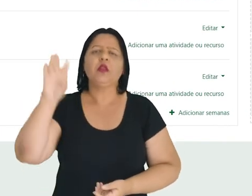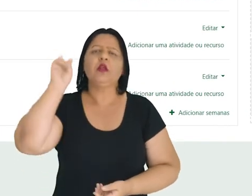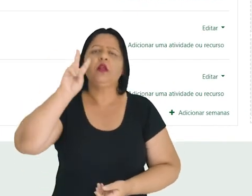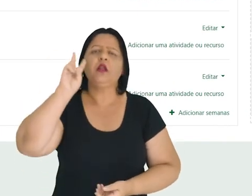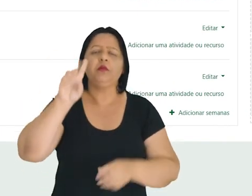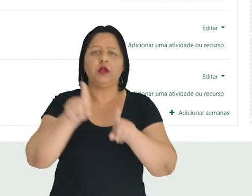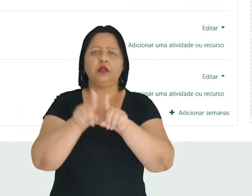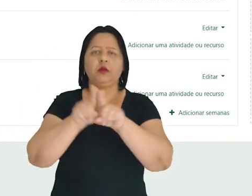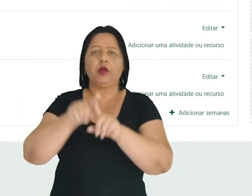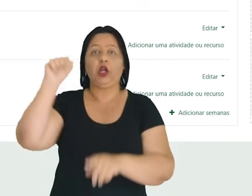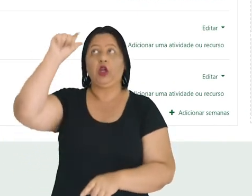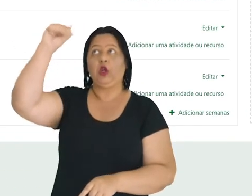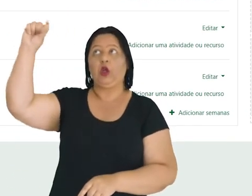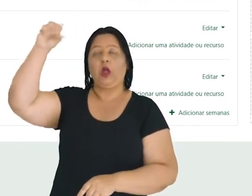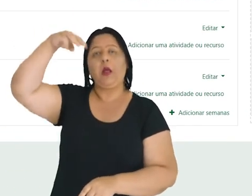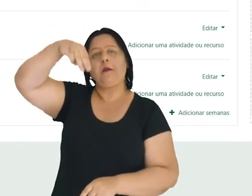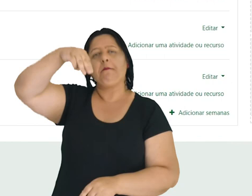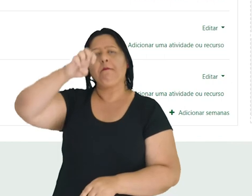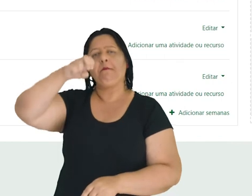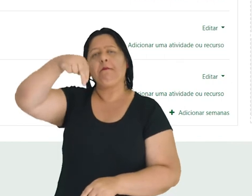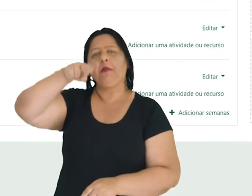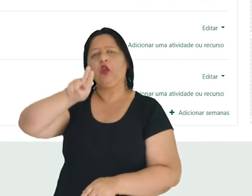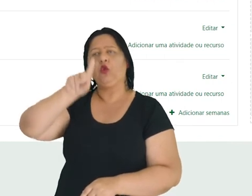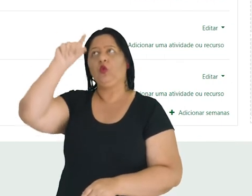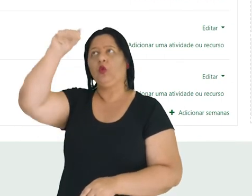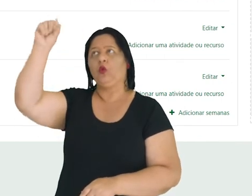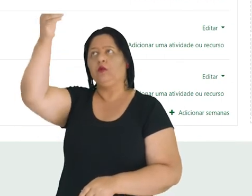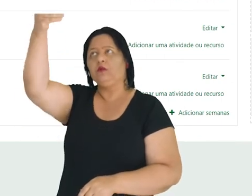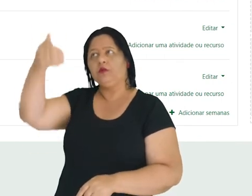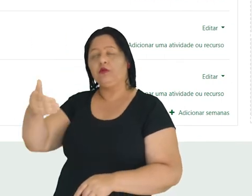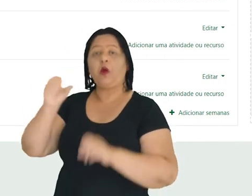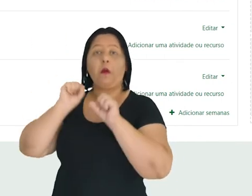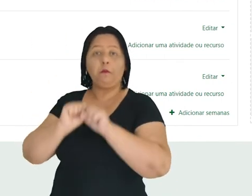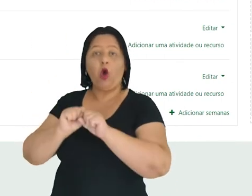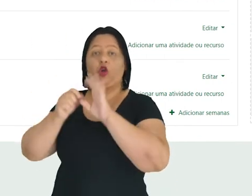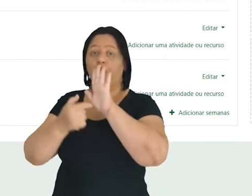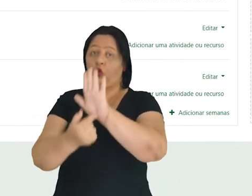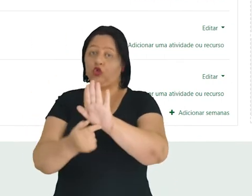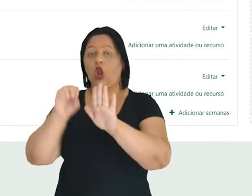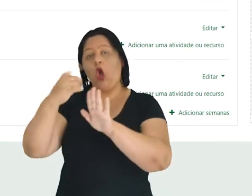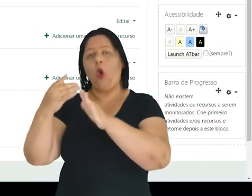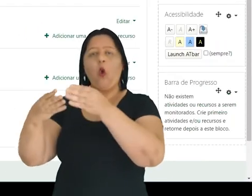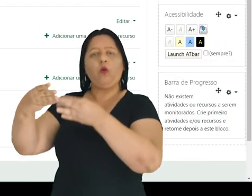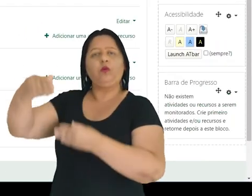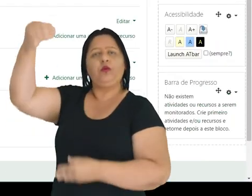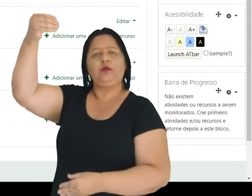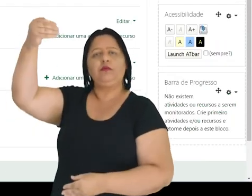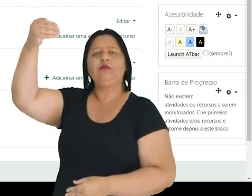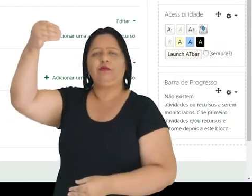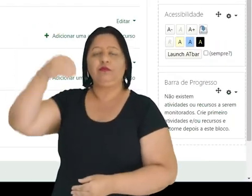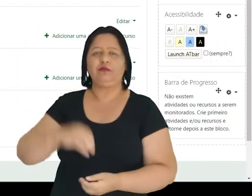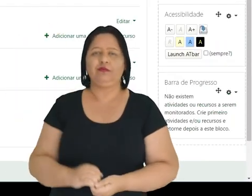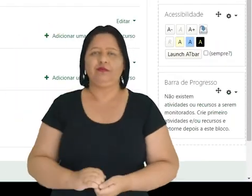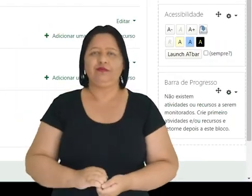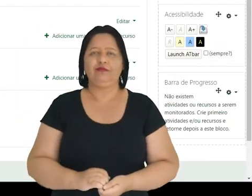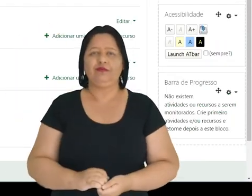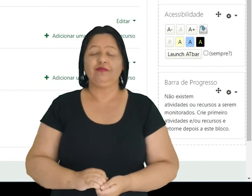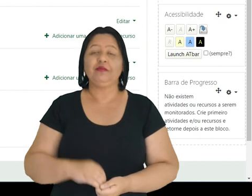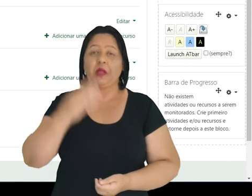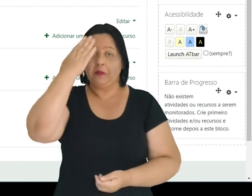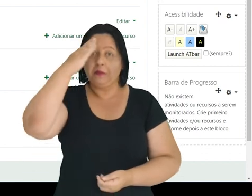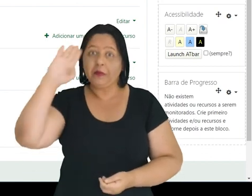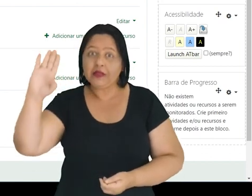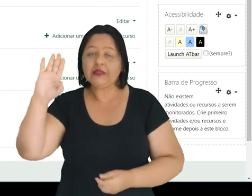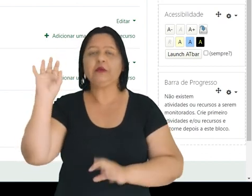importante lembrar também que este menu eu posso esconder e voltar a hora que eu quiser. Então, essas foram